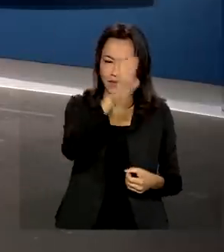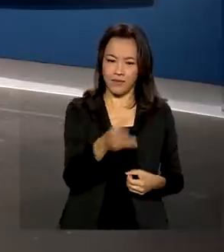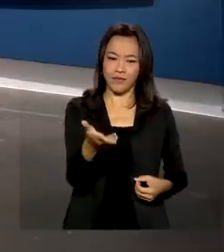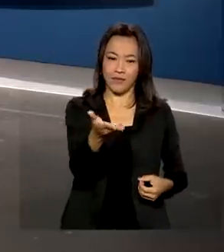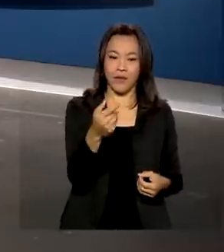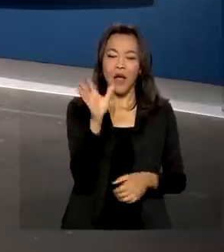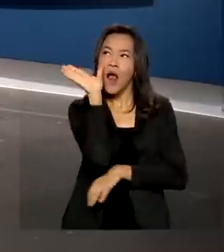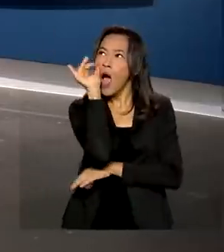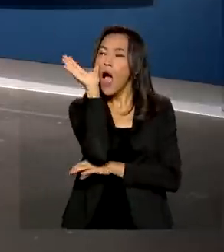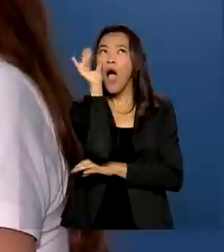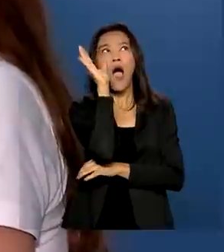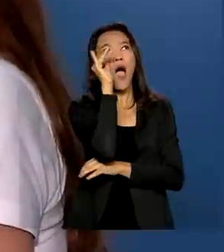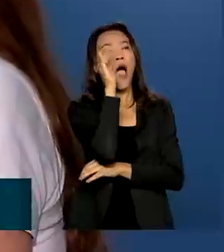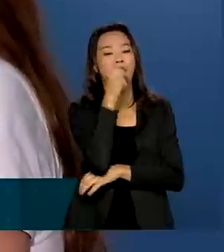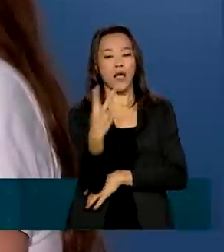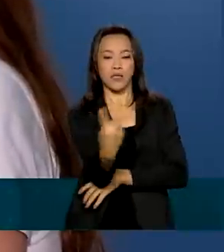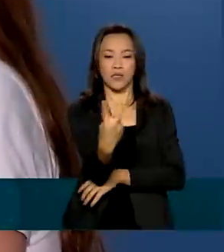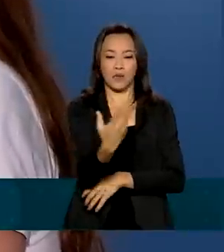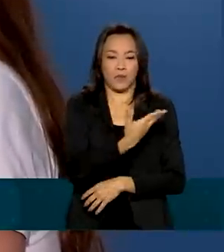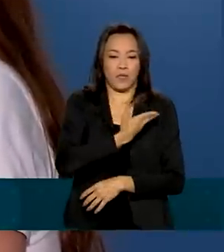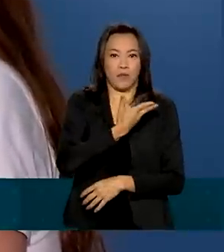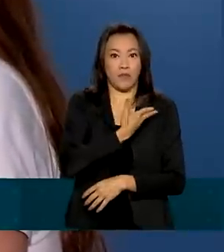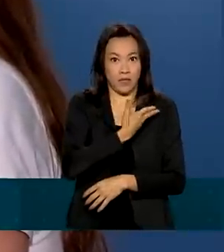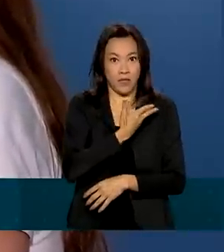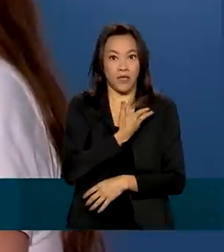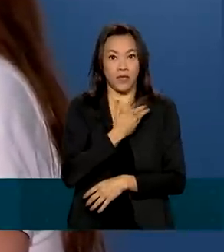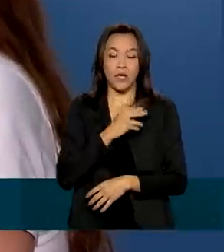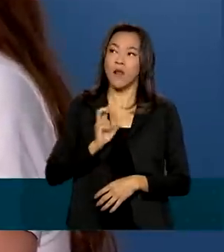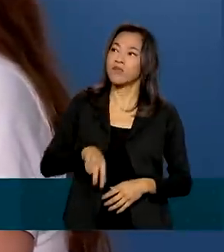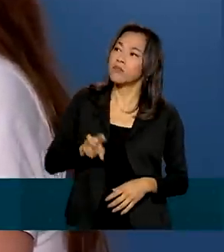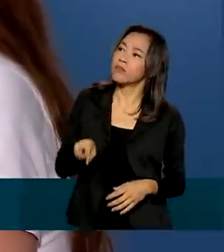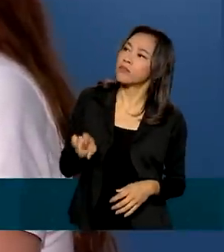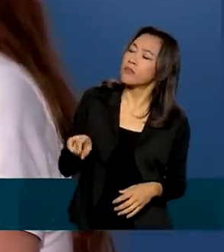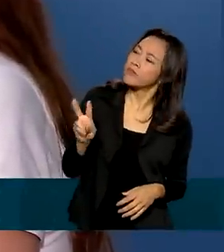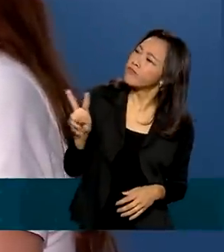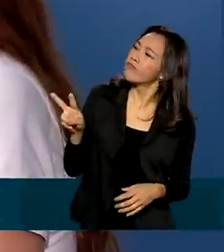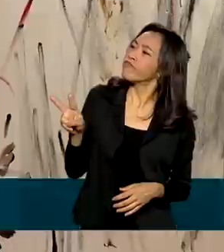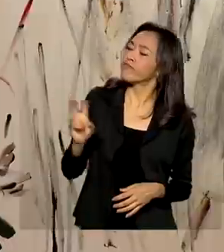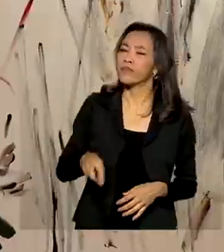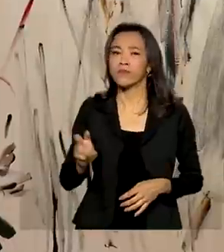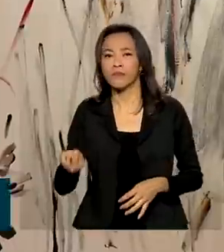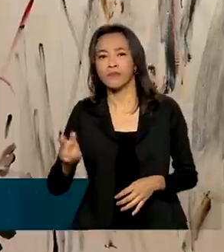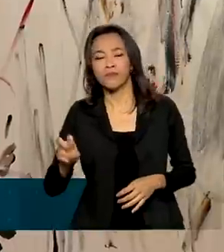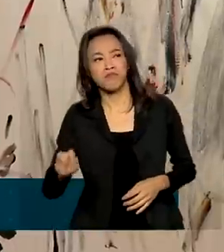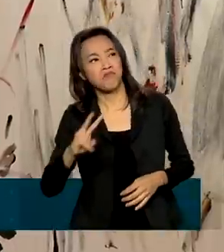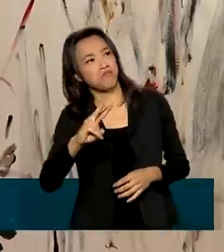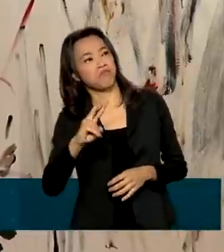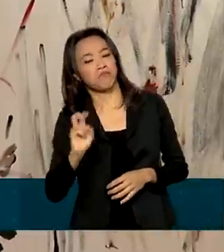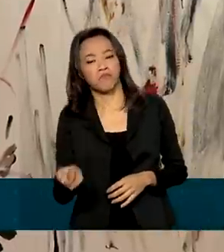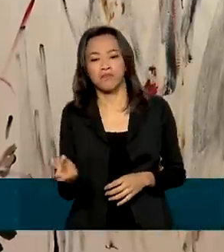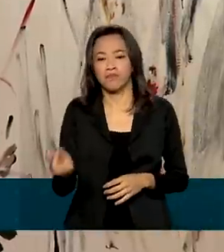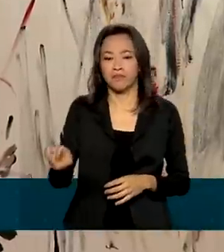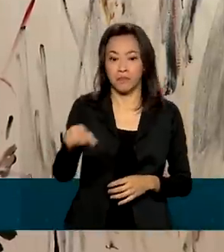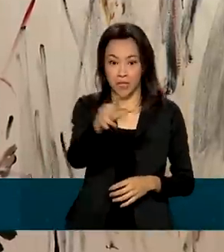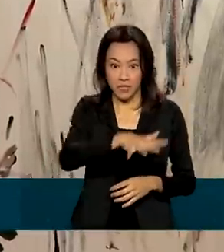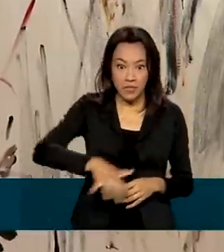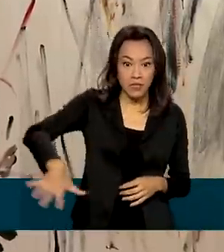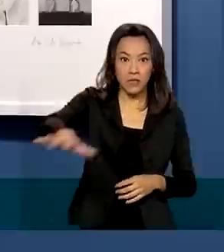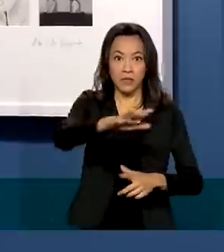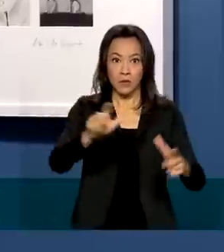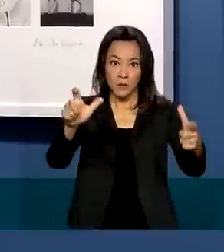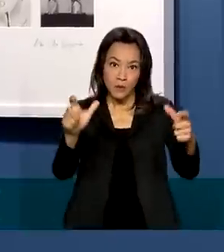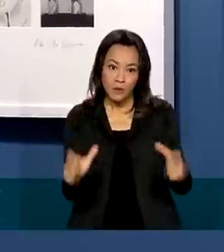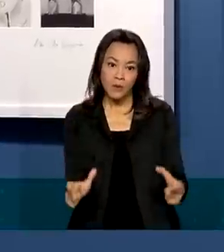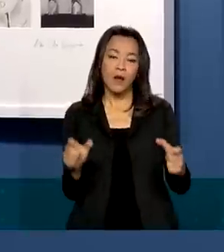curiosos, as amigas Evelyn e Stephanie percorrem as galerias da exposição Brasilidade Pós-modernismo,